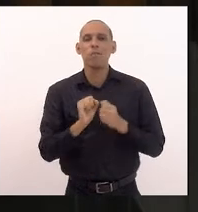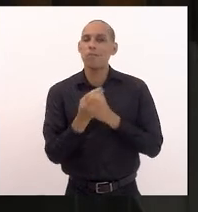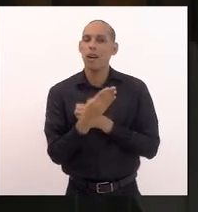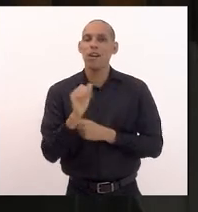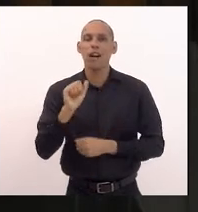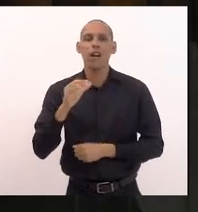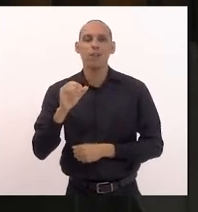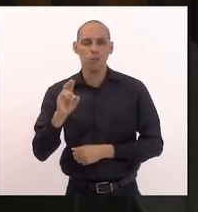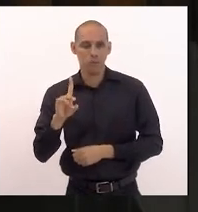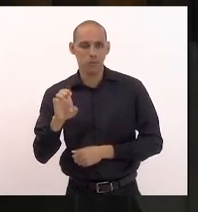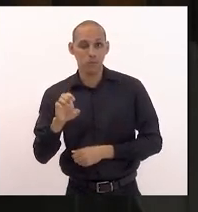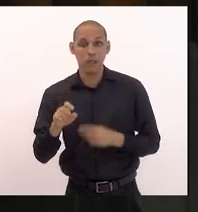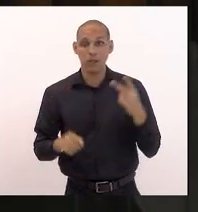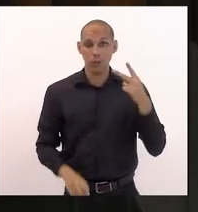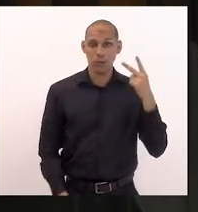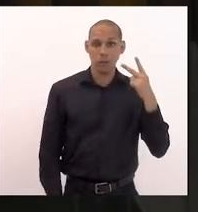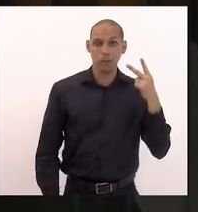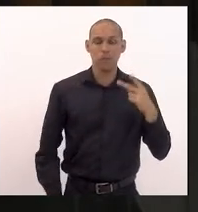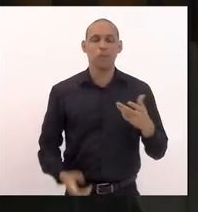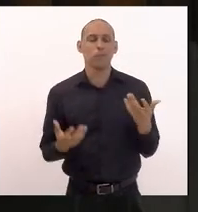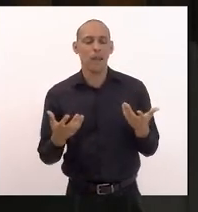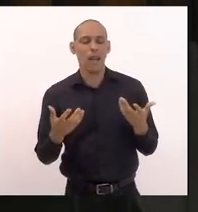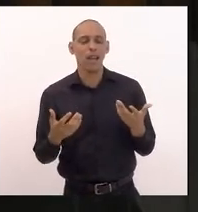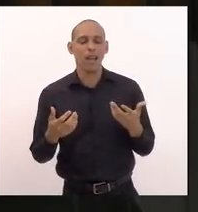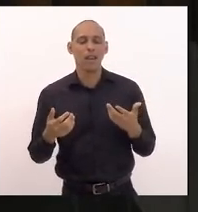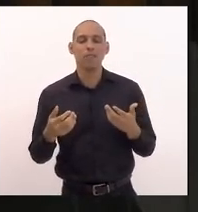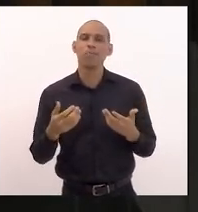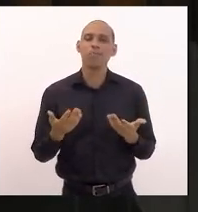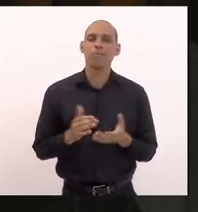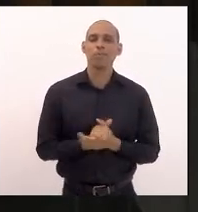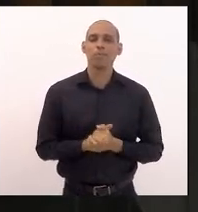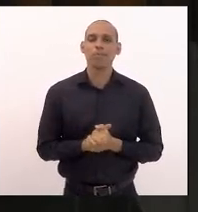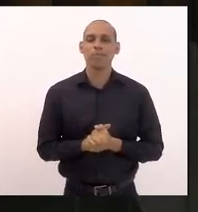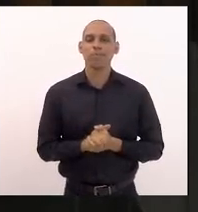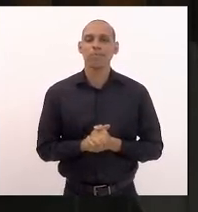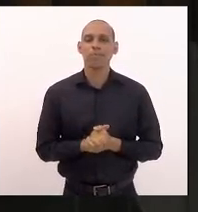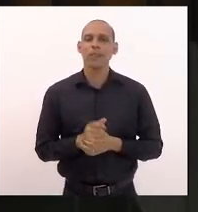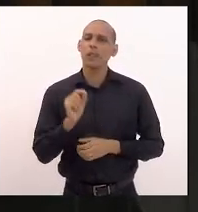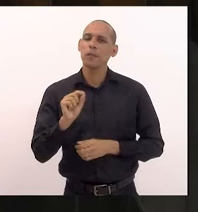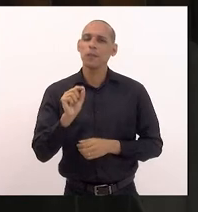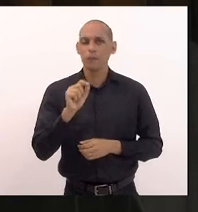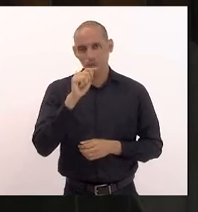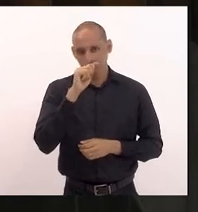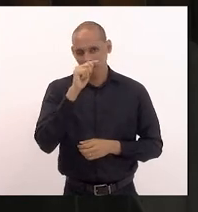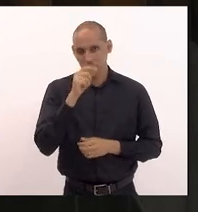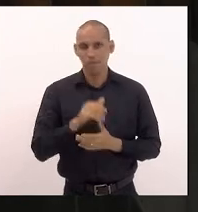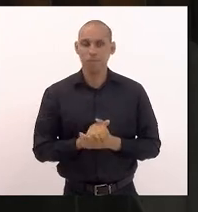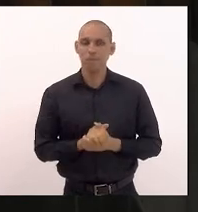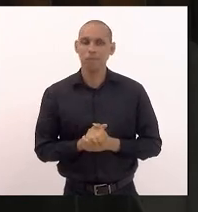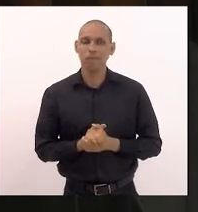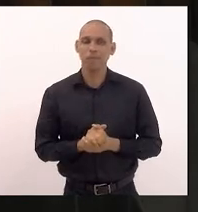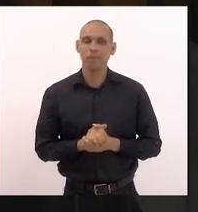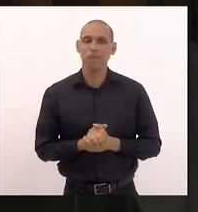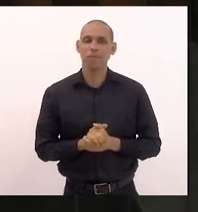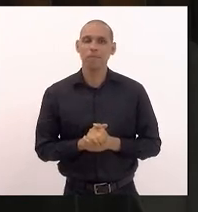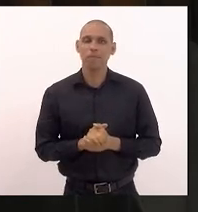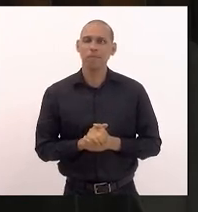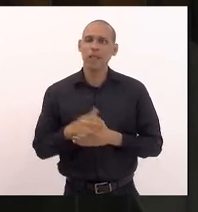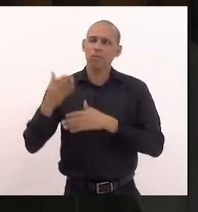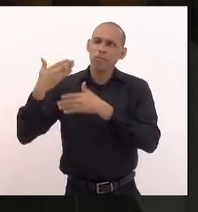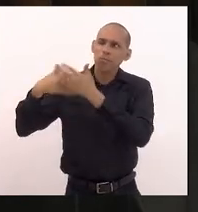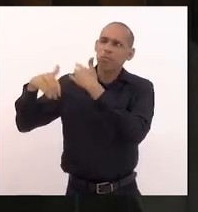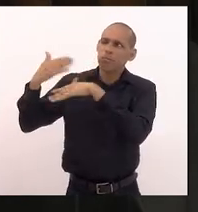ponto que eu quero tratar é a questão onde durante desde